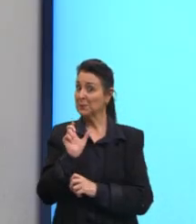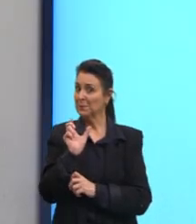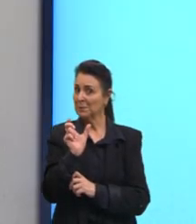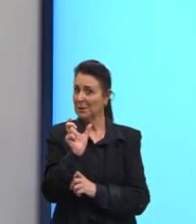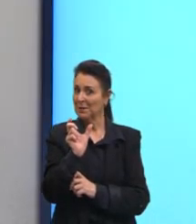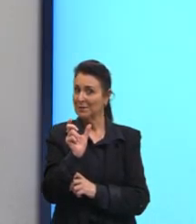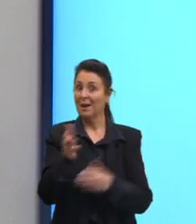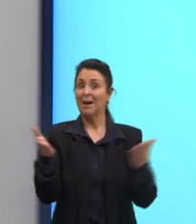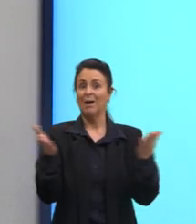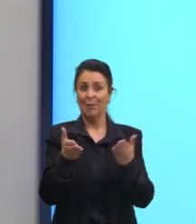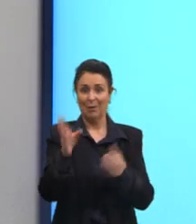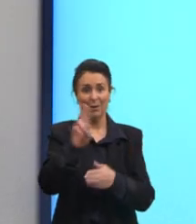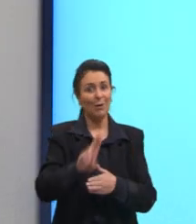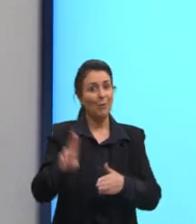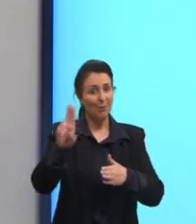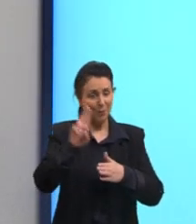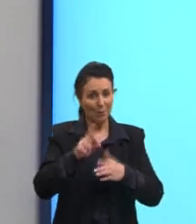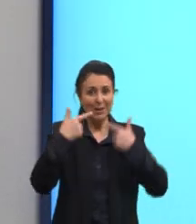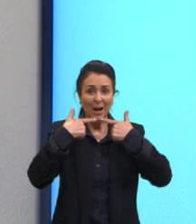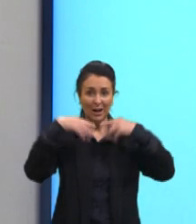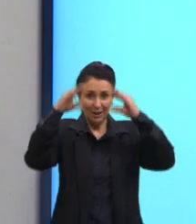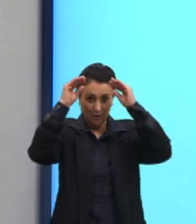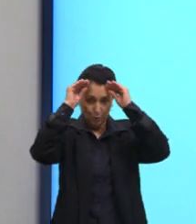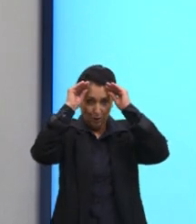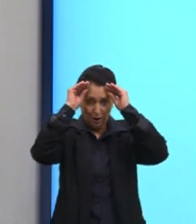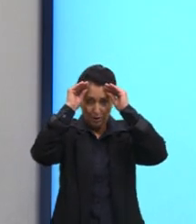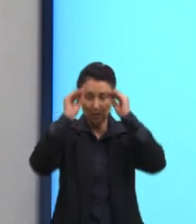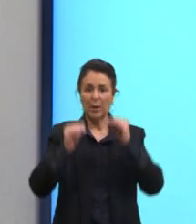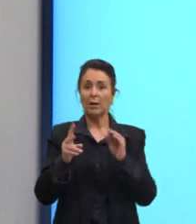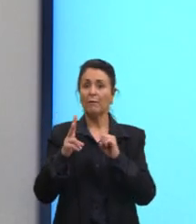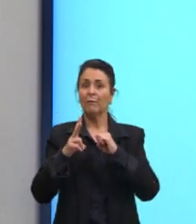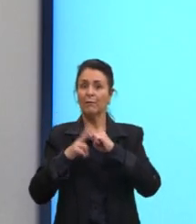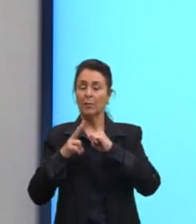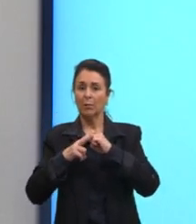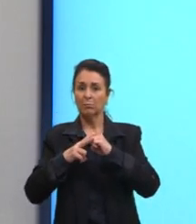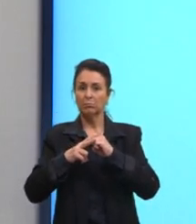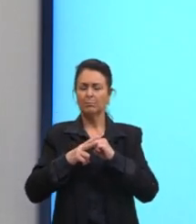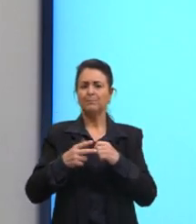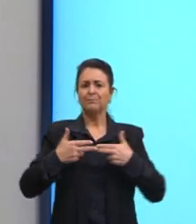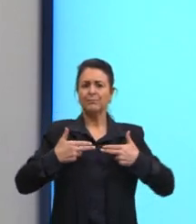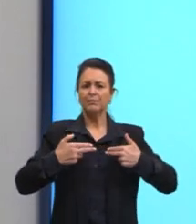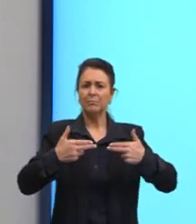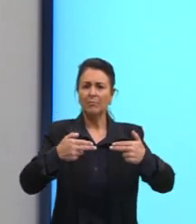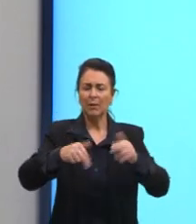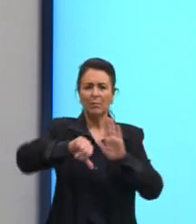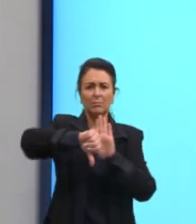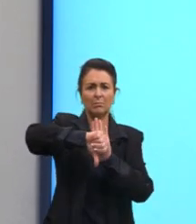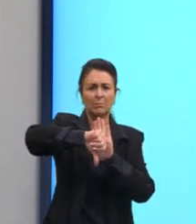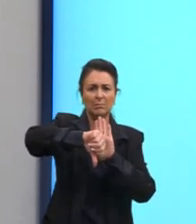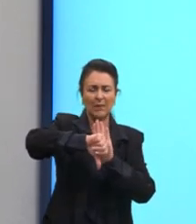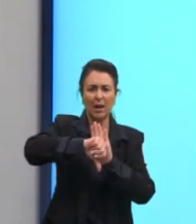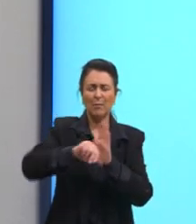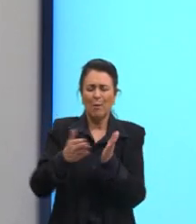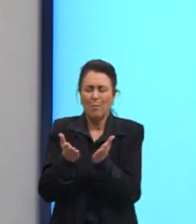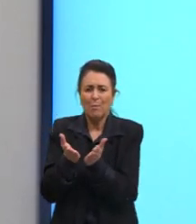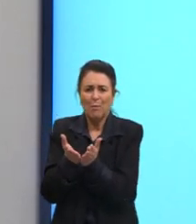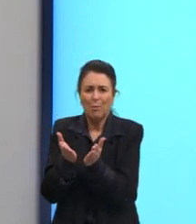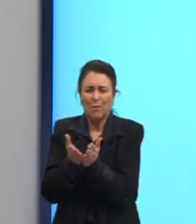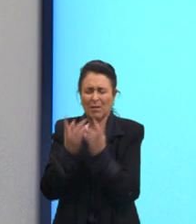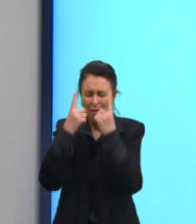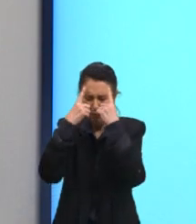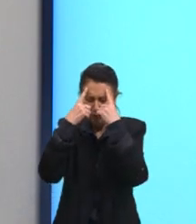linguagem verbal. Guerra, crises, inseguridade, miséria, violência,